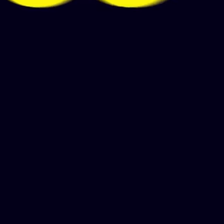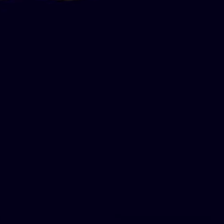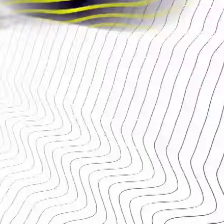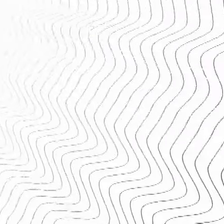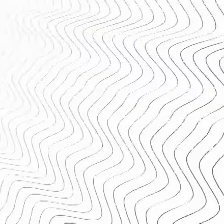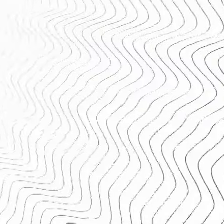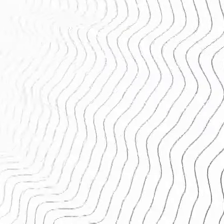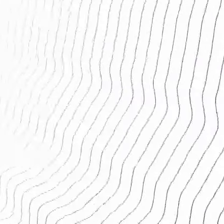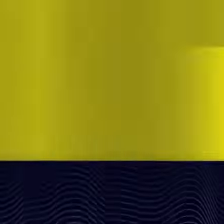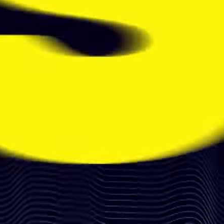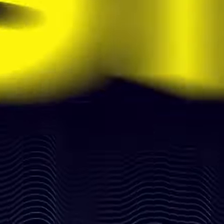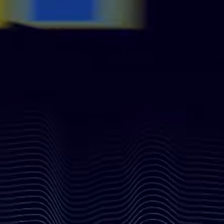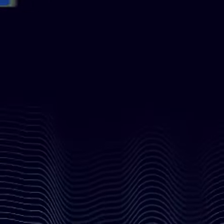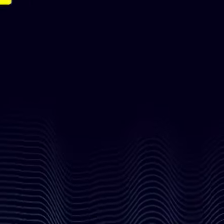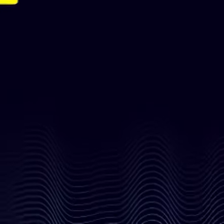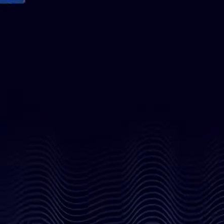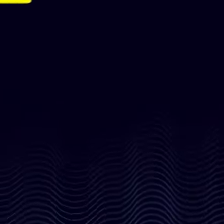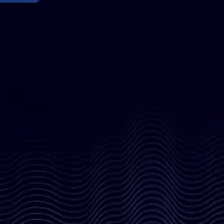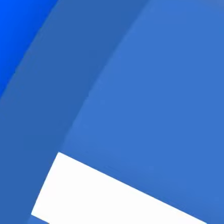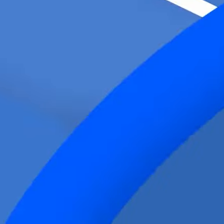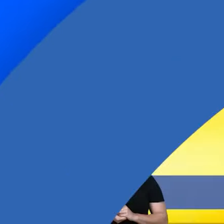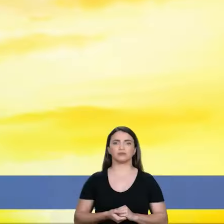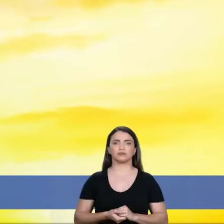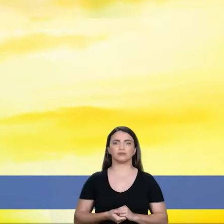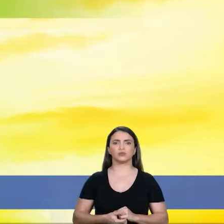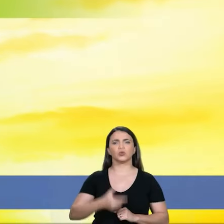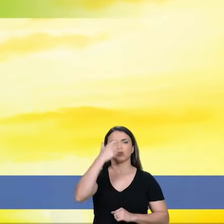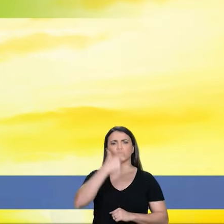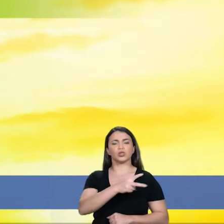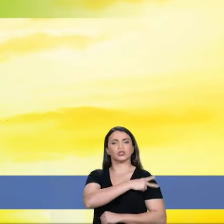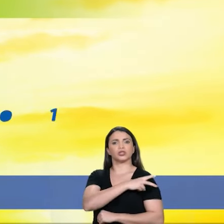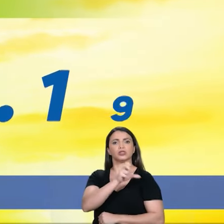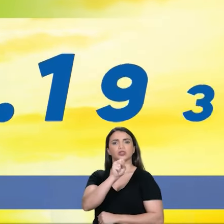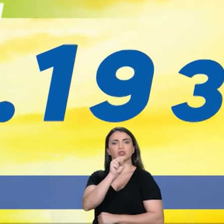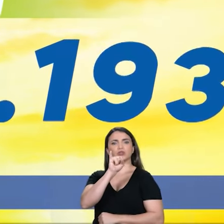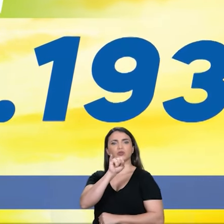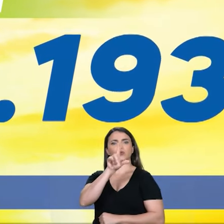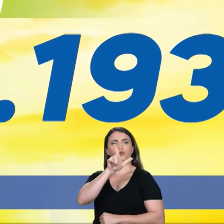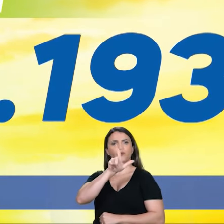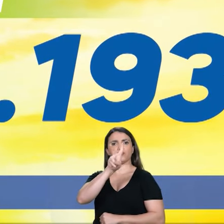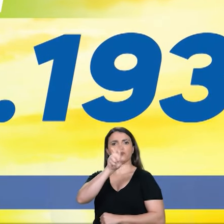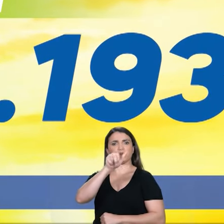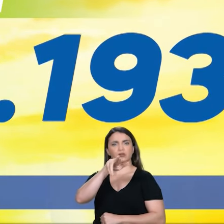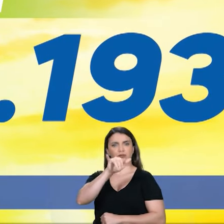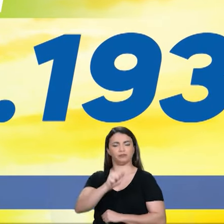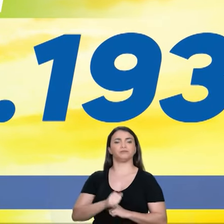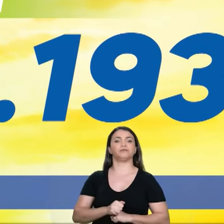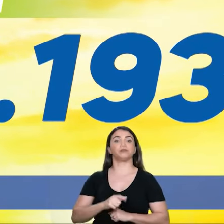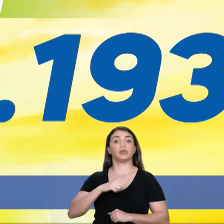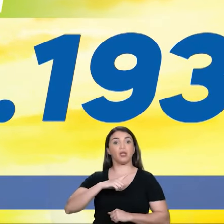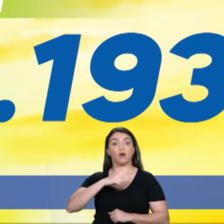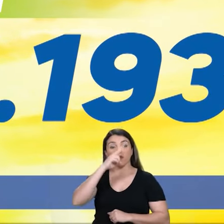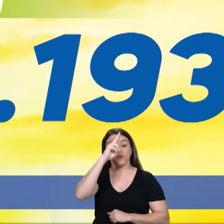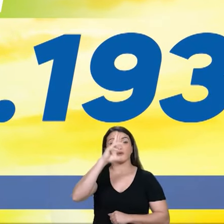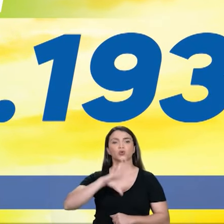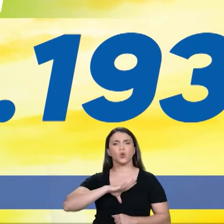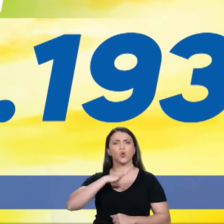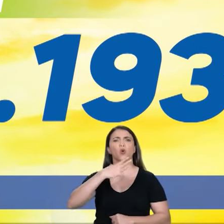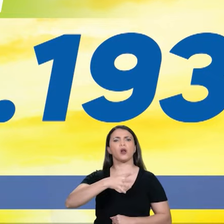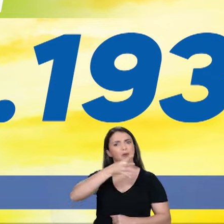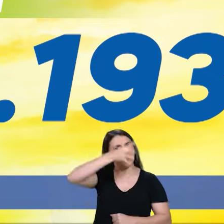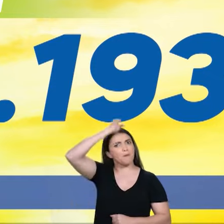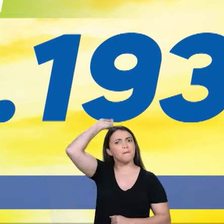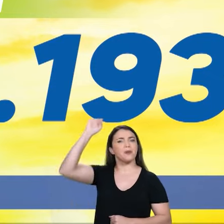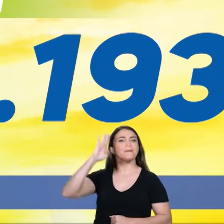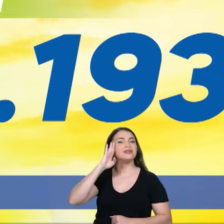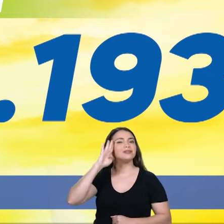Candidatos a deputado estadual pela União Brasil. Eu sou a Sargento Silvana Maria, 4493. Carrego a força e a coragem do